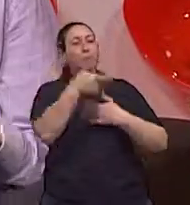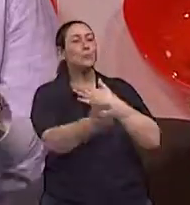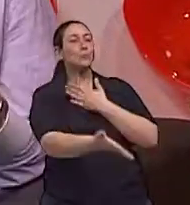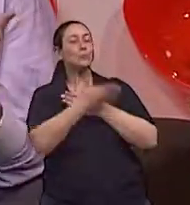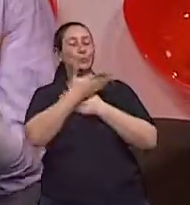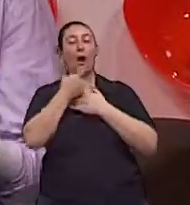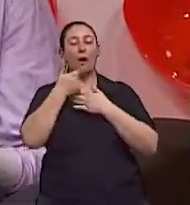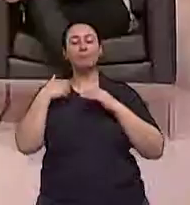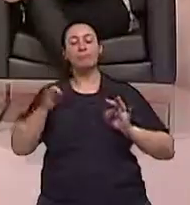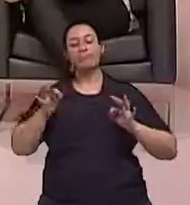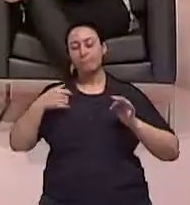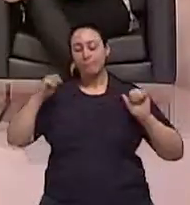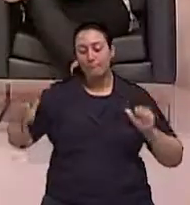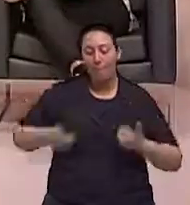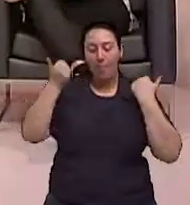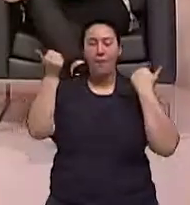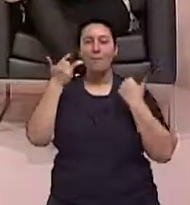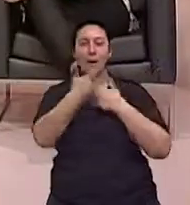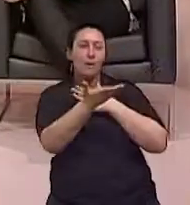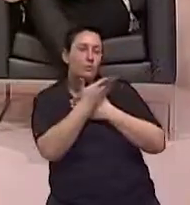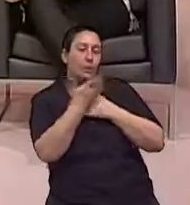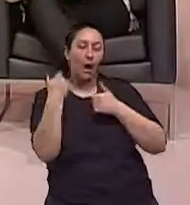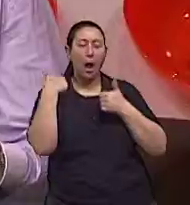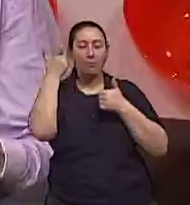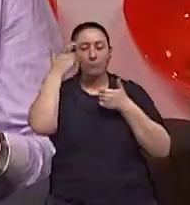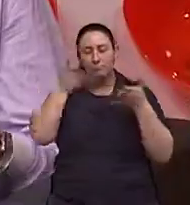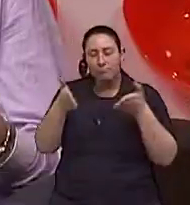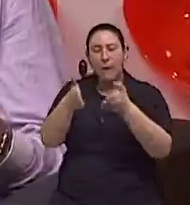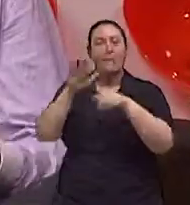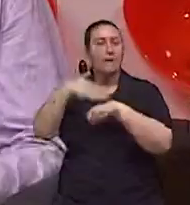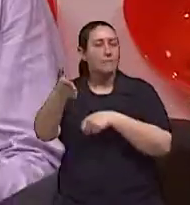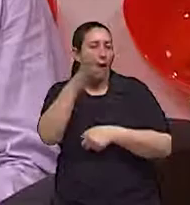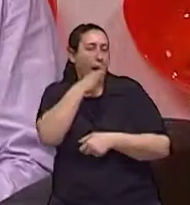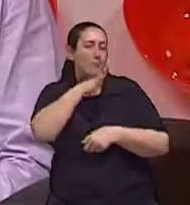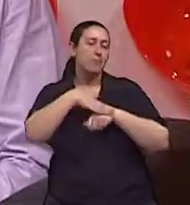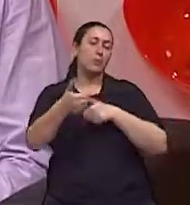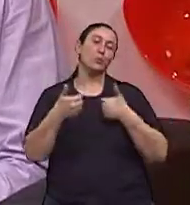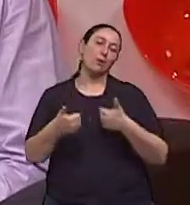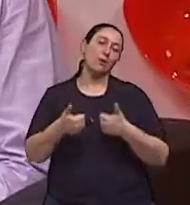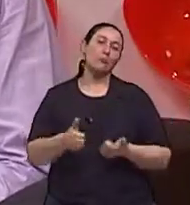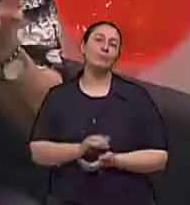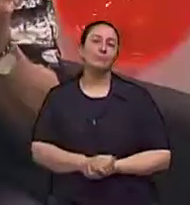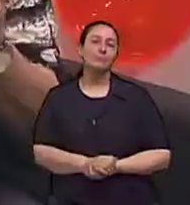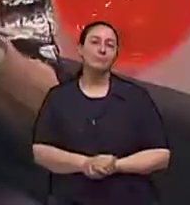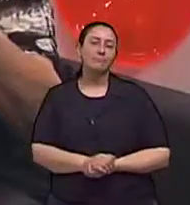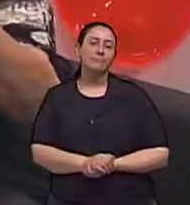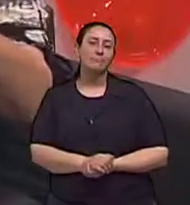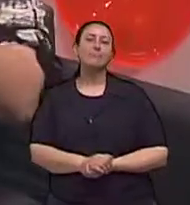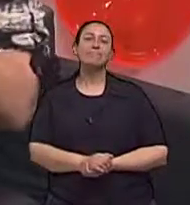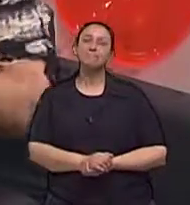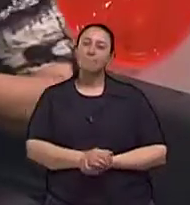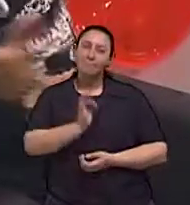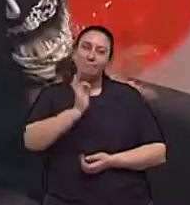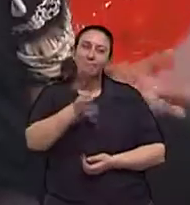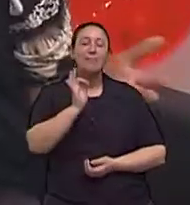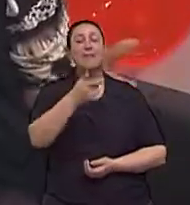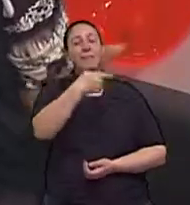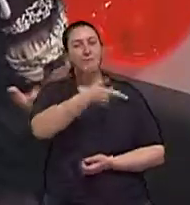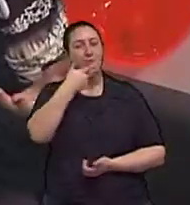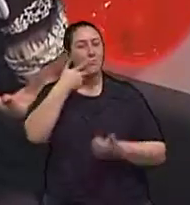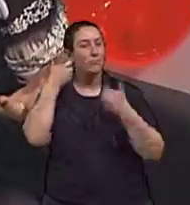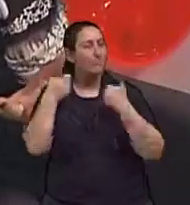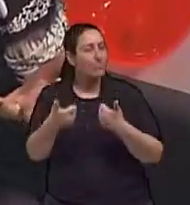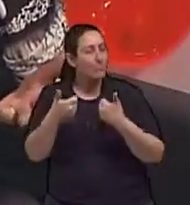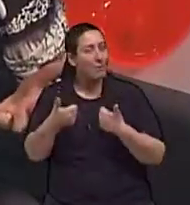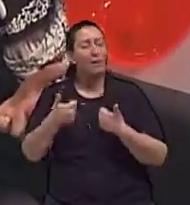de agilizar esse processo de ir muito mais rápido com muito mais sucesso claro pois é e com esse sucesso deste